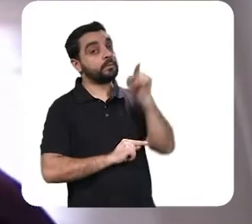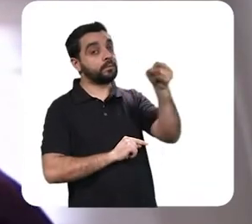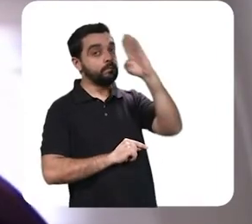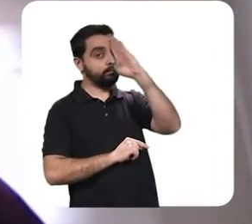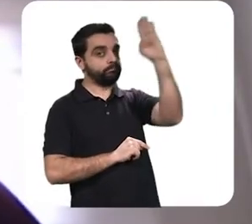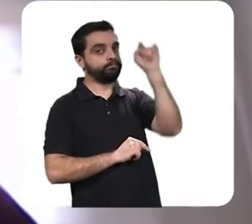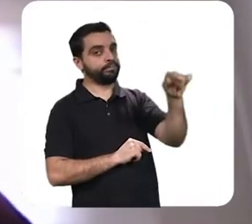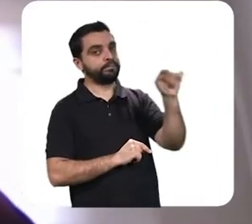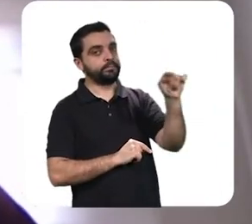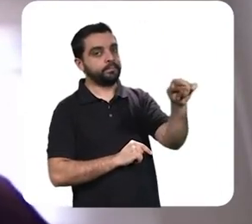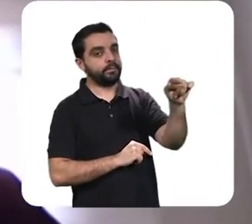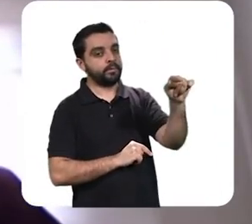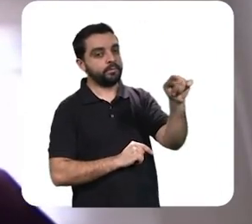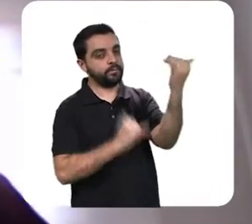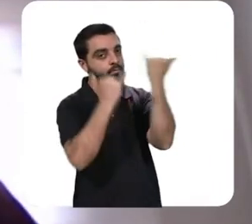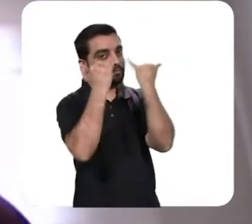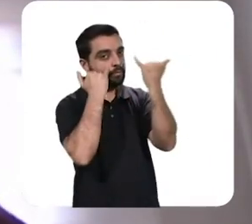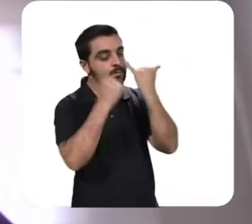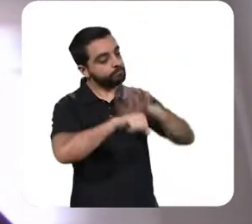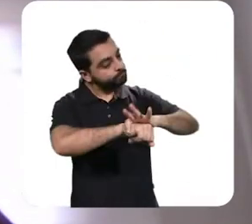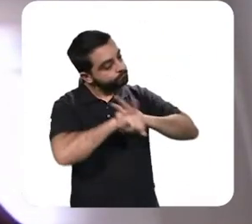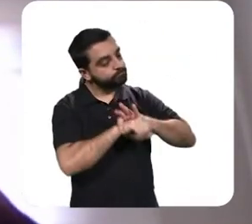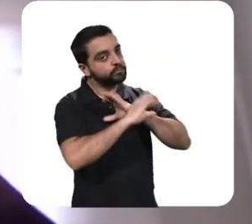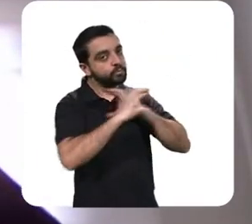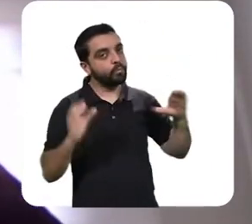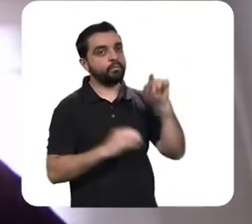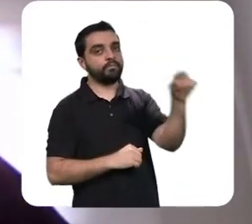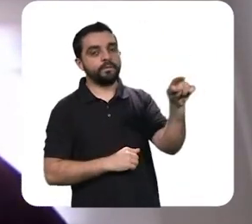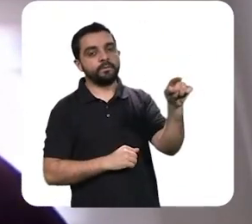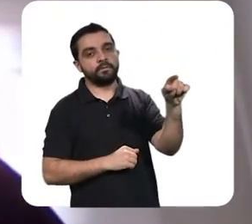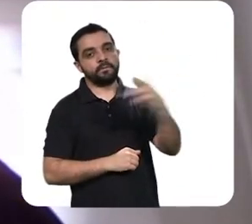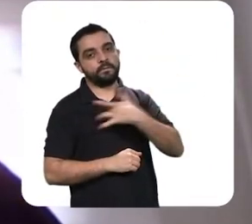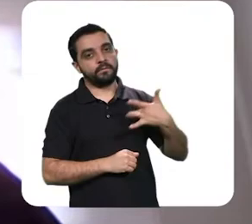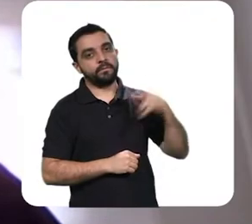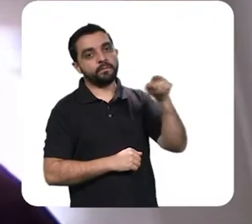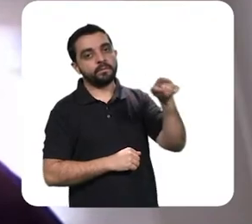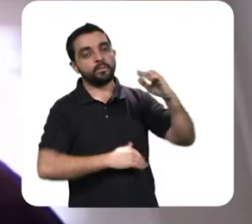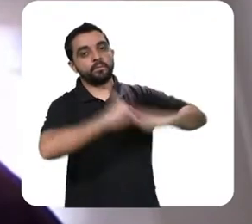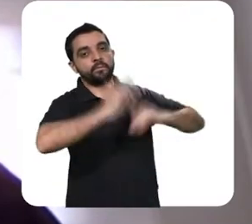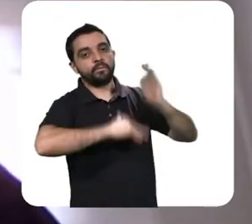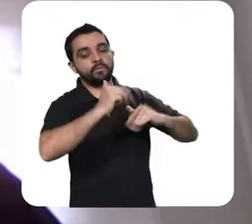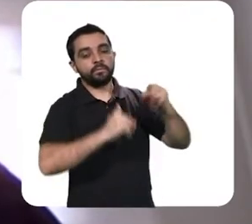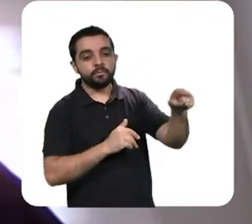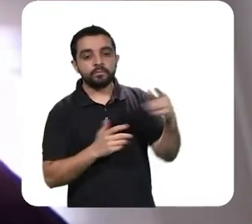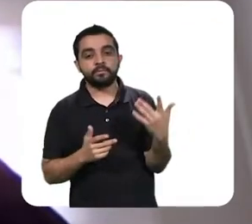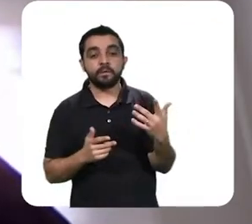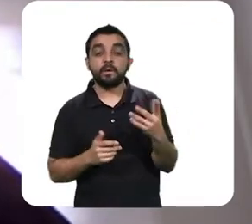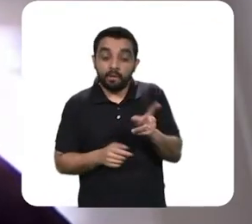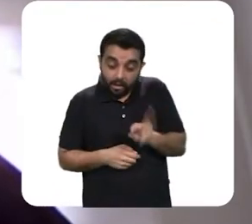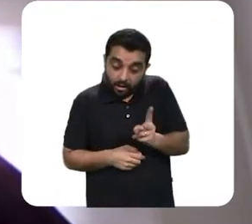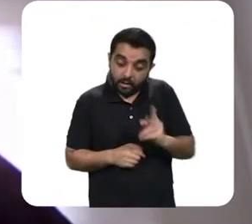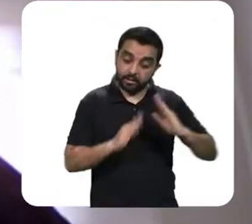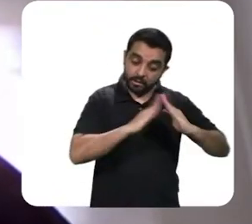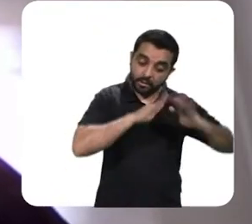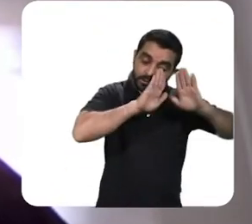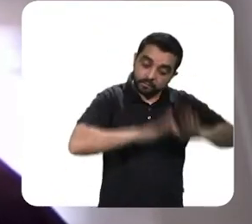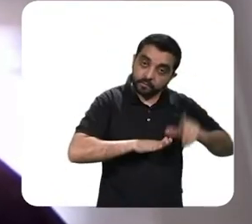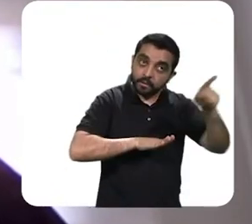parâmetro tem que ser tem que ser se a recomendação é ainda dar continuidade